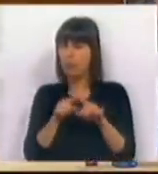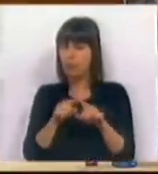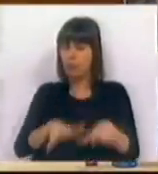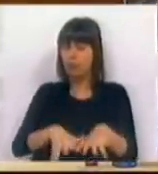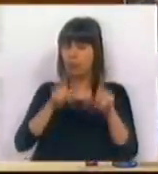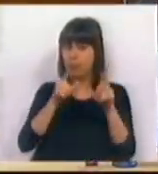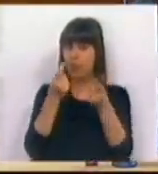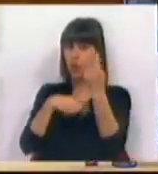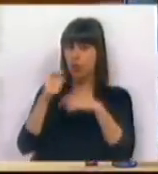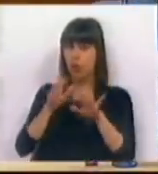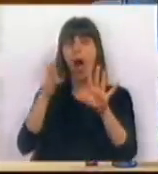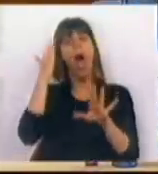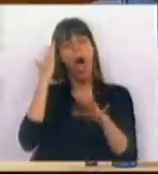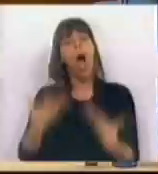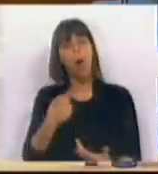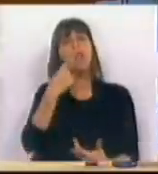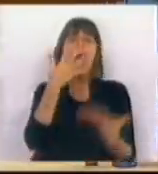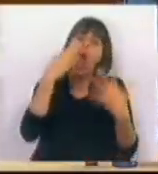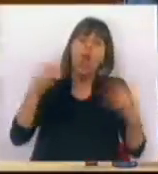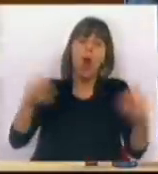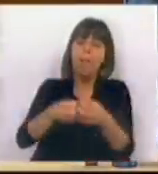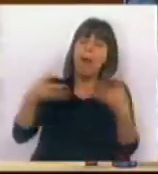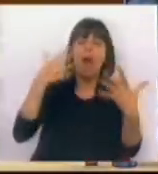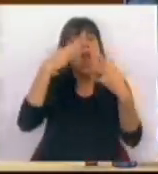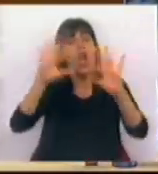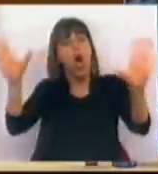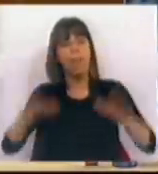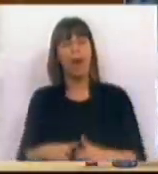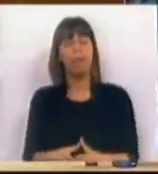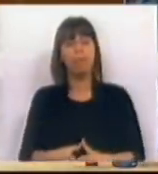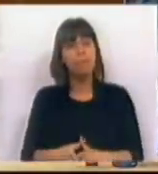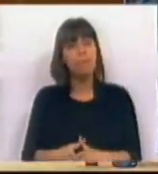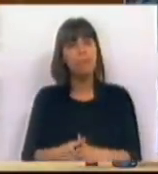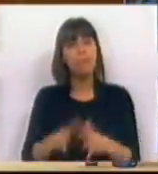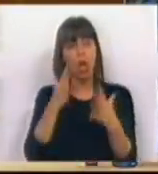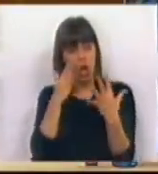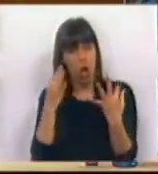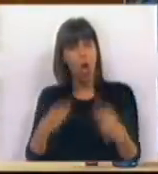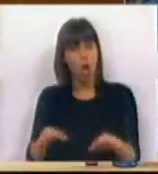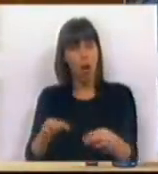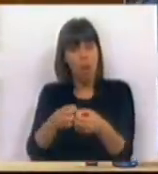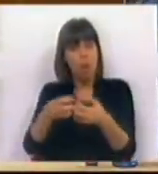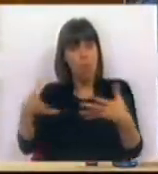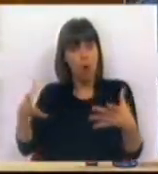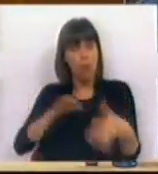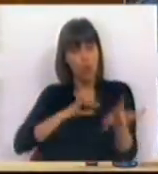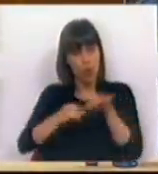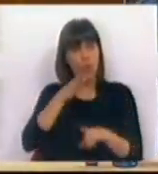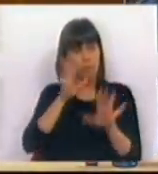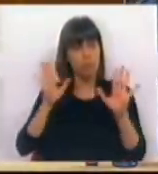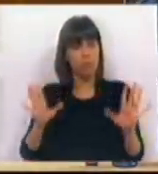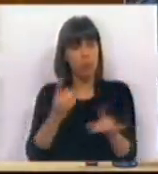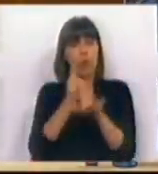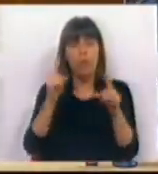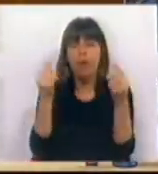do crescimento das exportações. Agora, acha normal que elas cresçam. Mas só é normal que elas cresçam, Sr. Deputado,